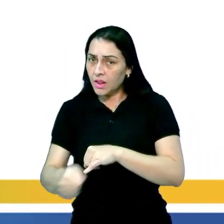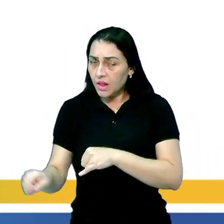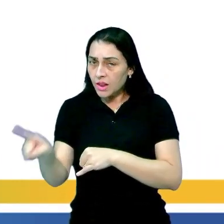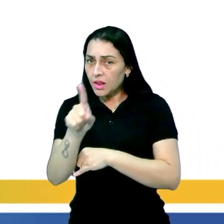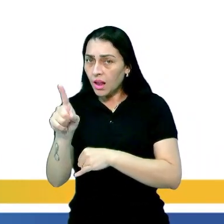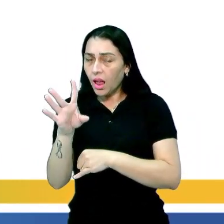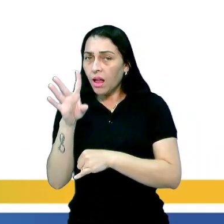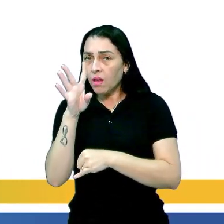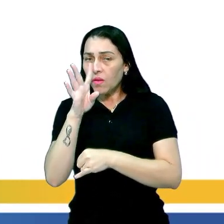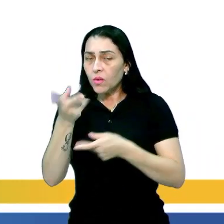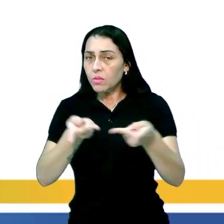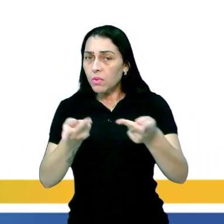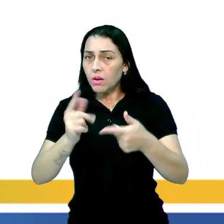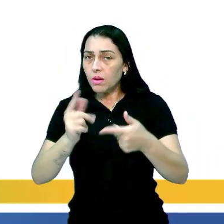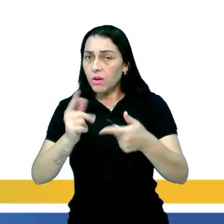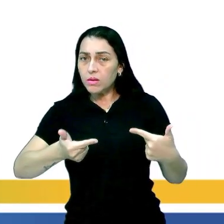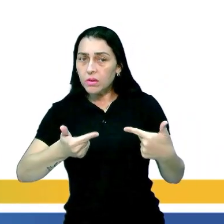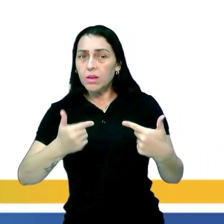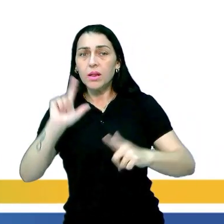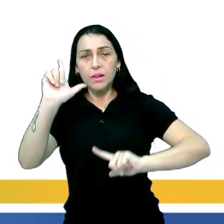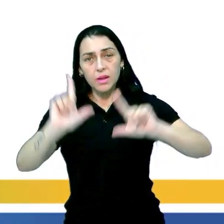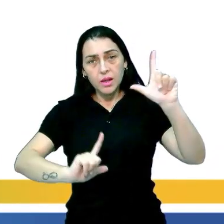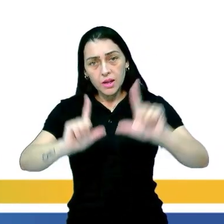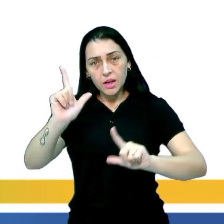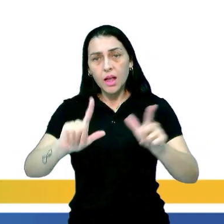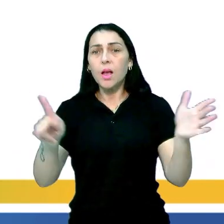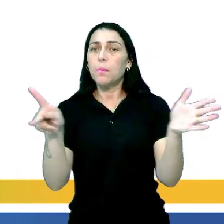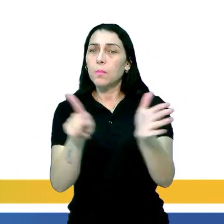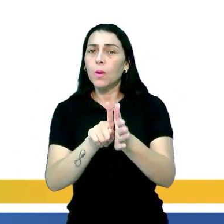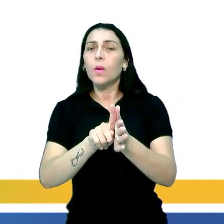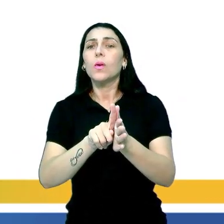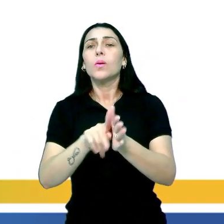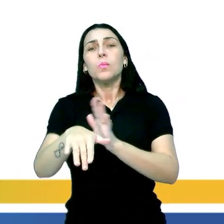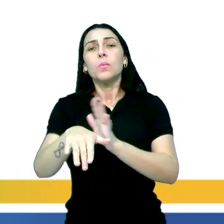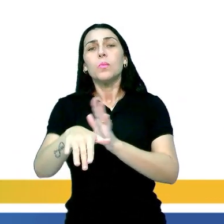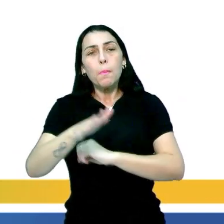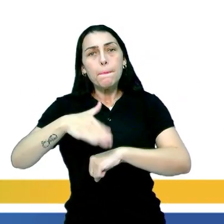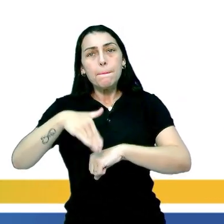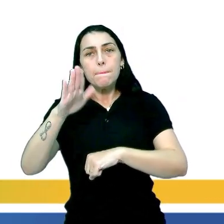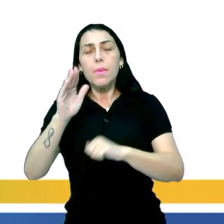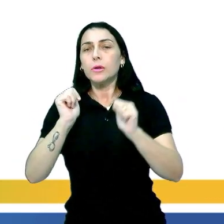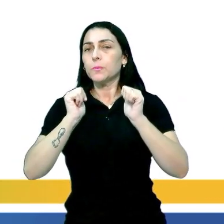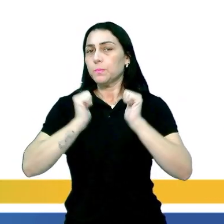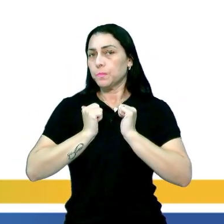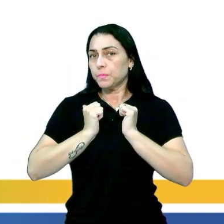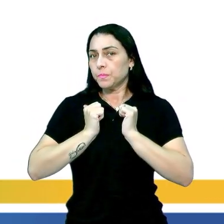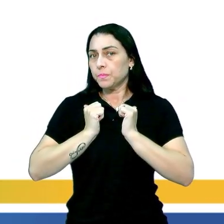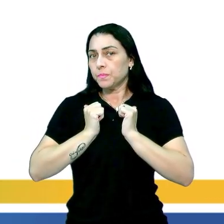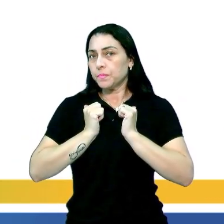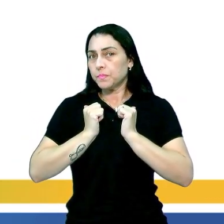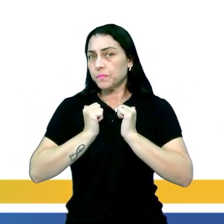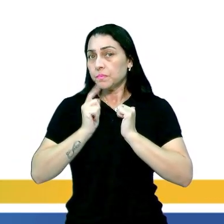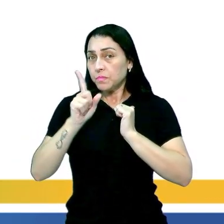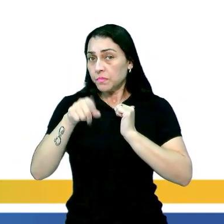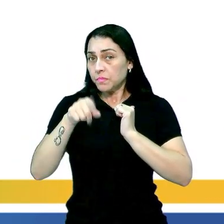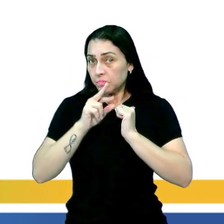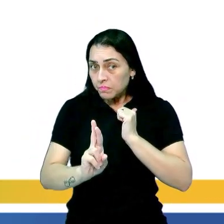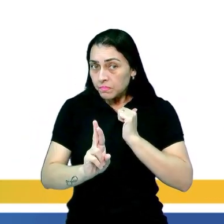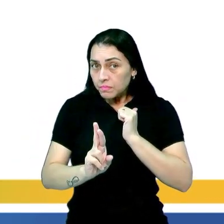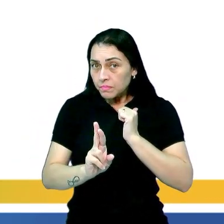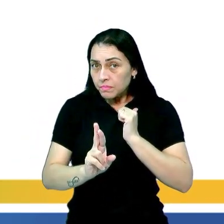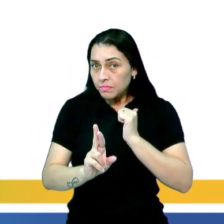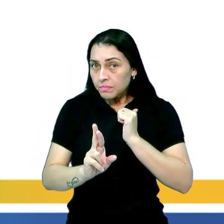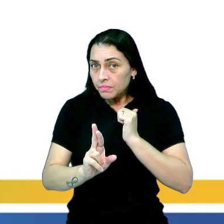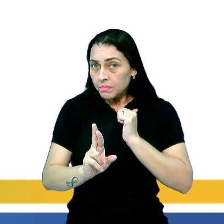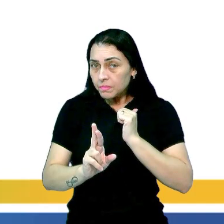acompanhar os programas tradicionais da TV, que são específicos de um público mais conservador. Seria essa a nossa resposta?